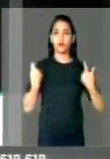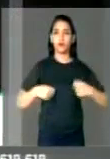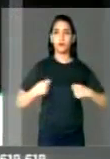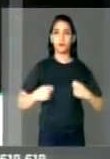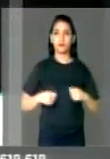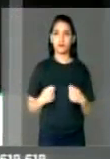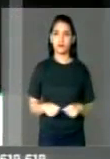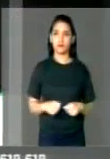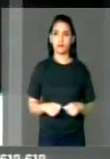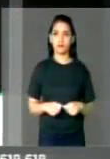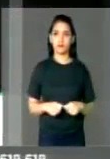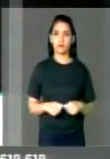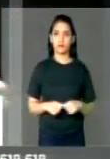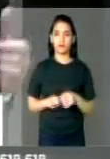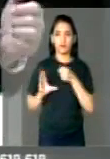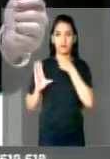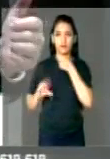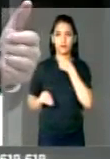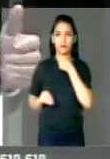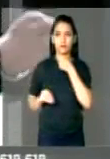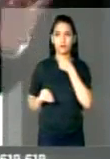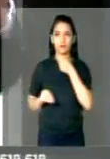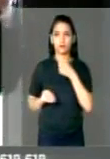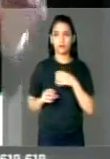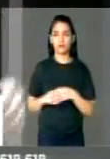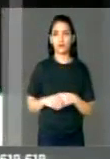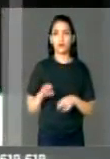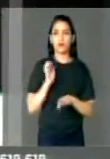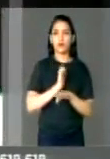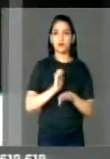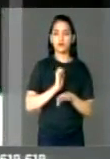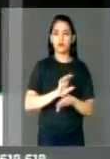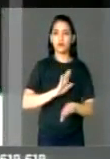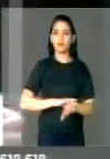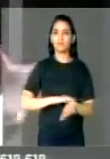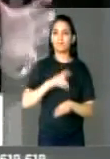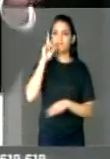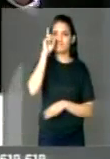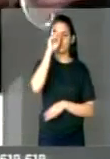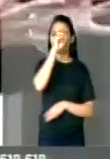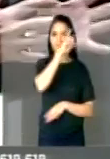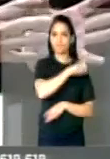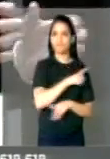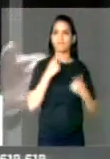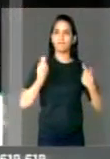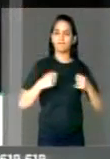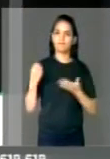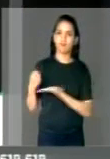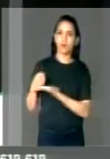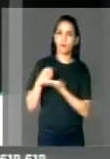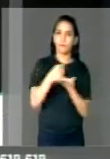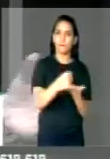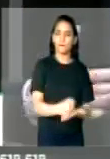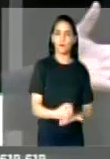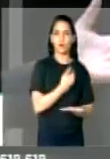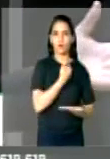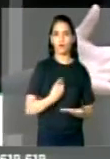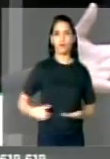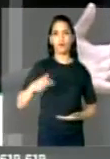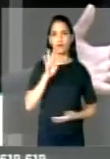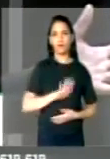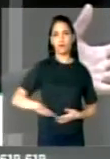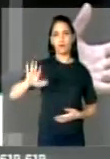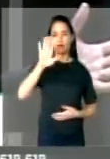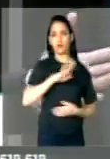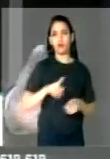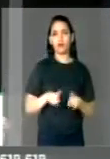situação muito difícil e precisa do apoio do governo federal. Também as